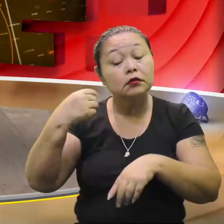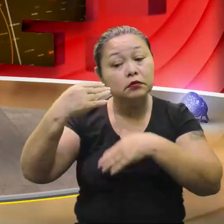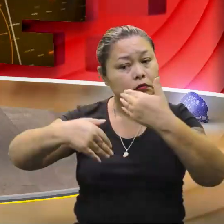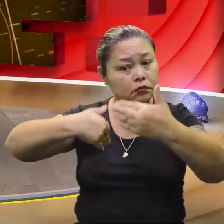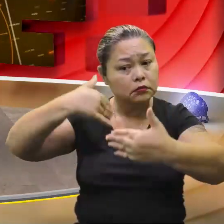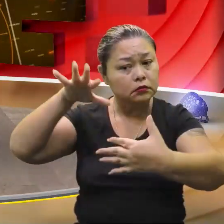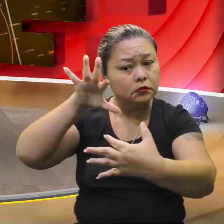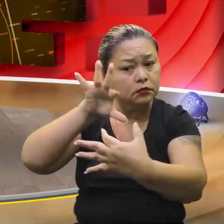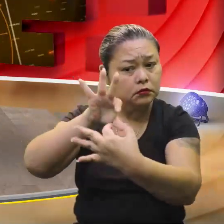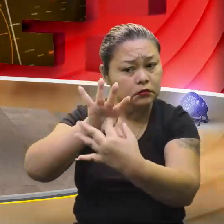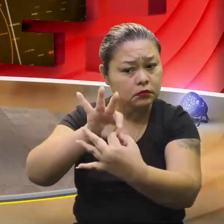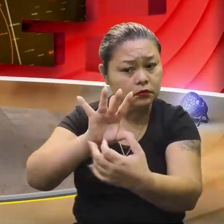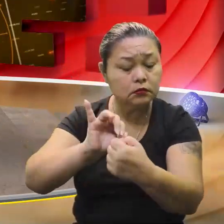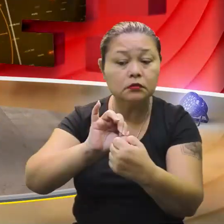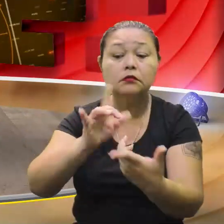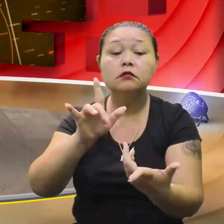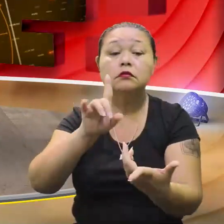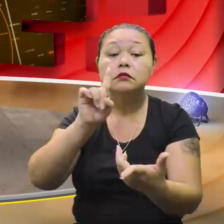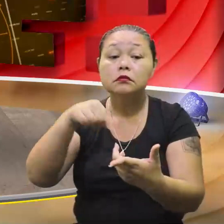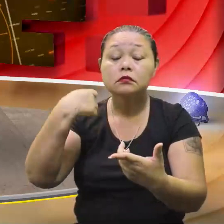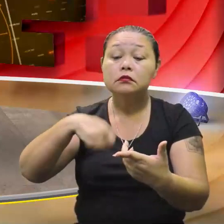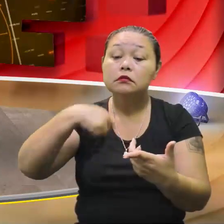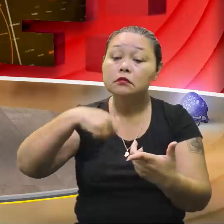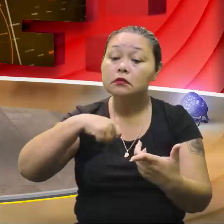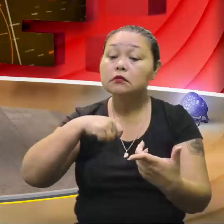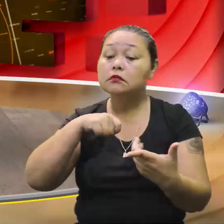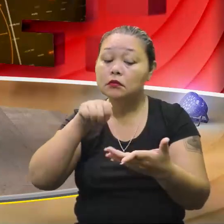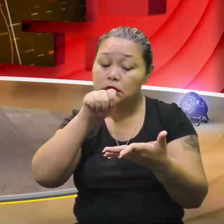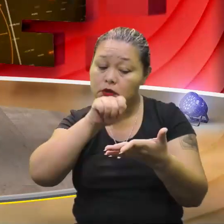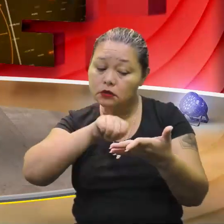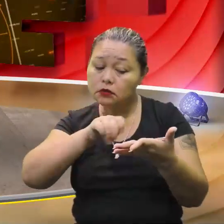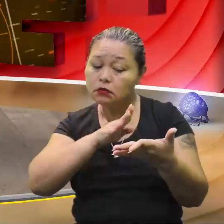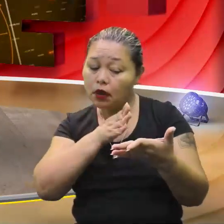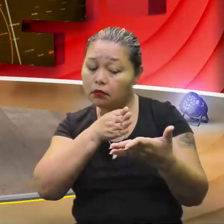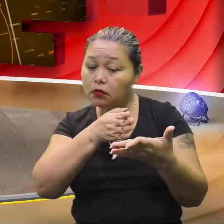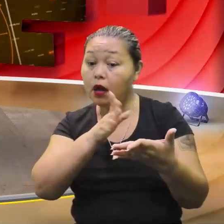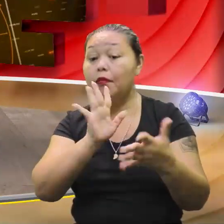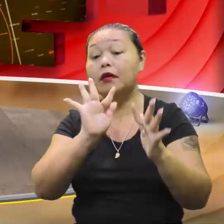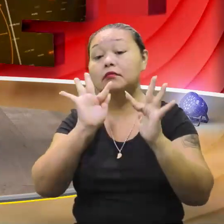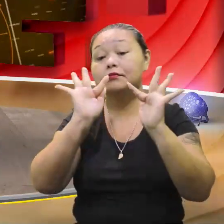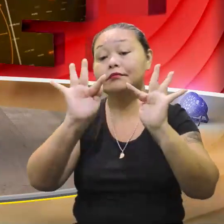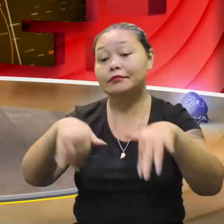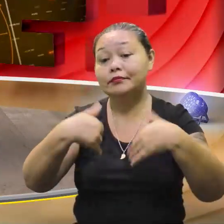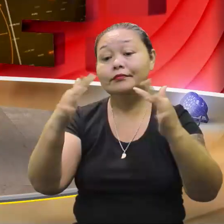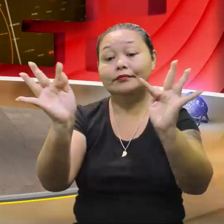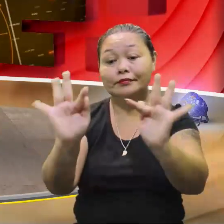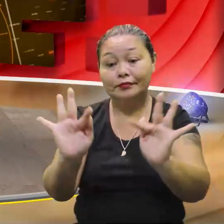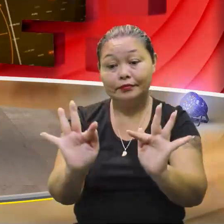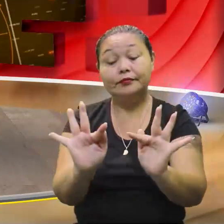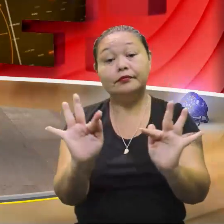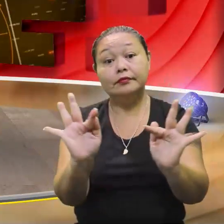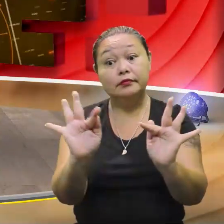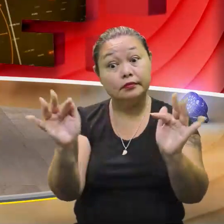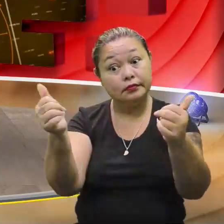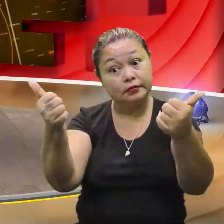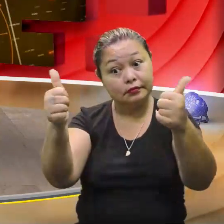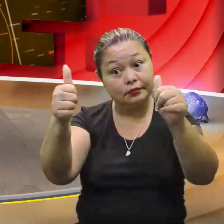sequência de situações que você precisa ir acertando para chegar num final feliz. Se não, dá um